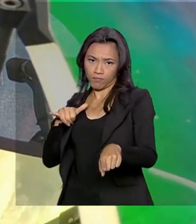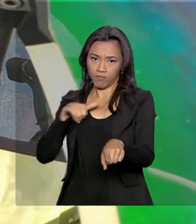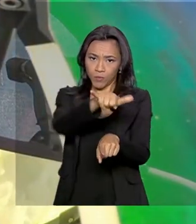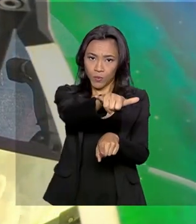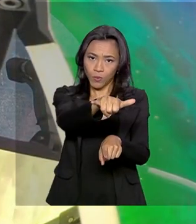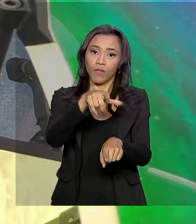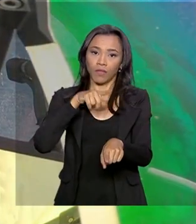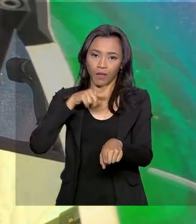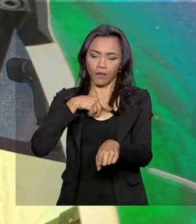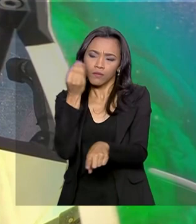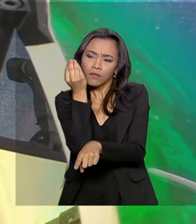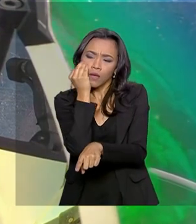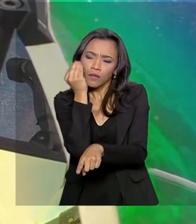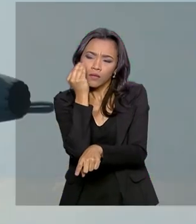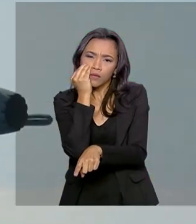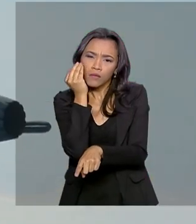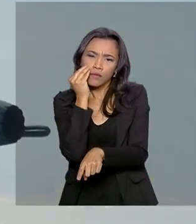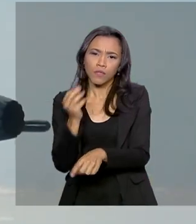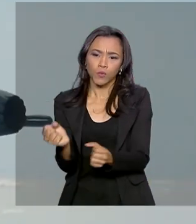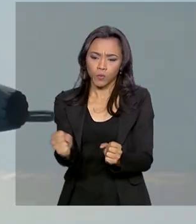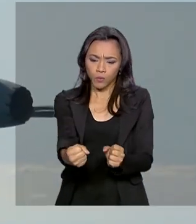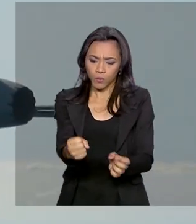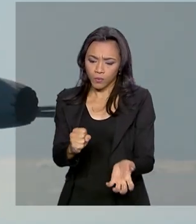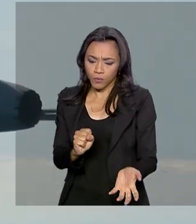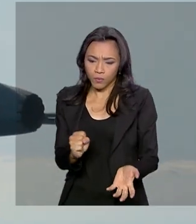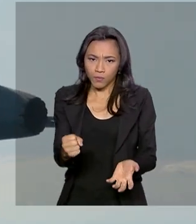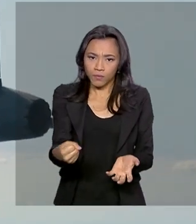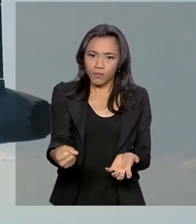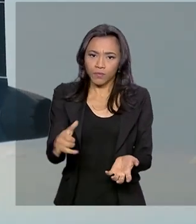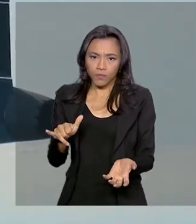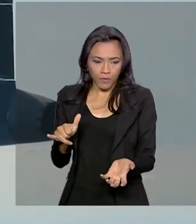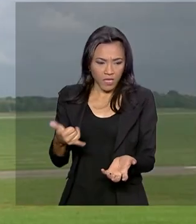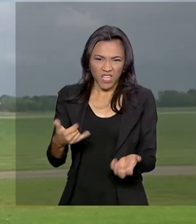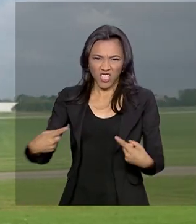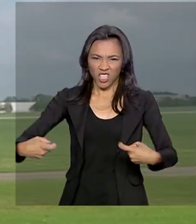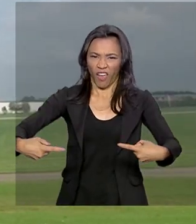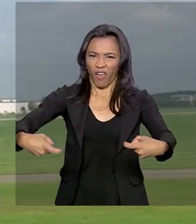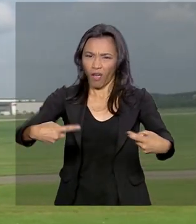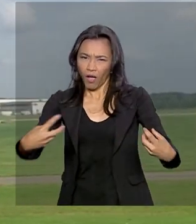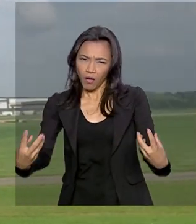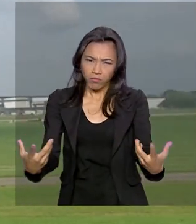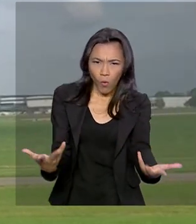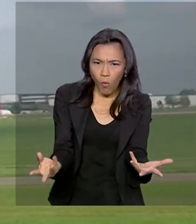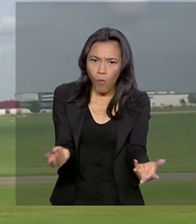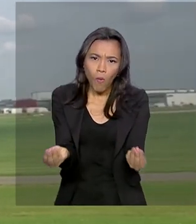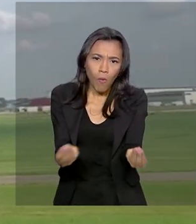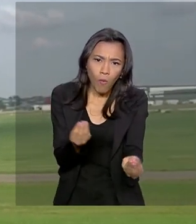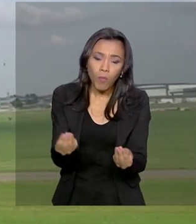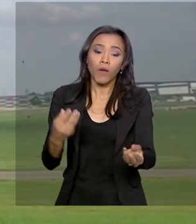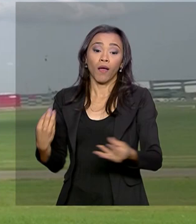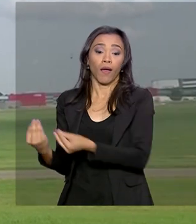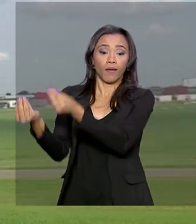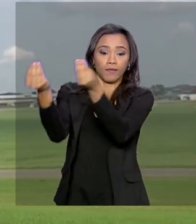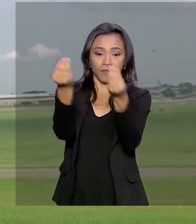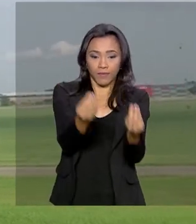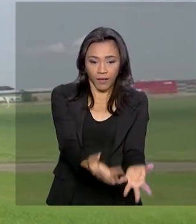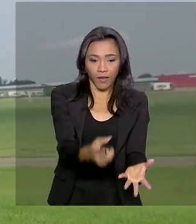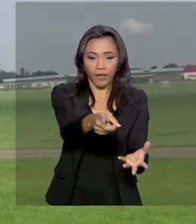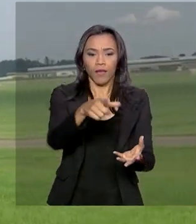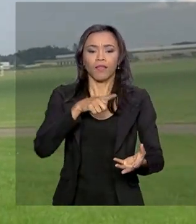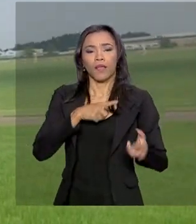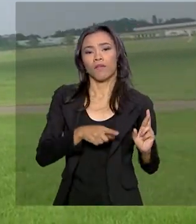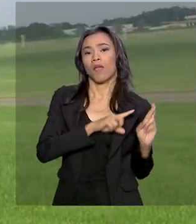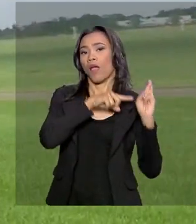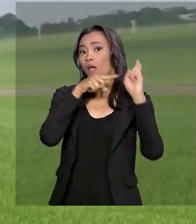por testes de voo que vão comprovar a capacidade em missões de combate. O evento de entrega do caça teve a presença de